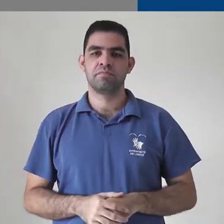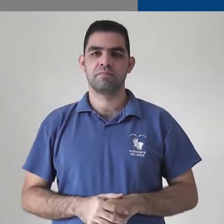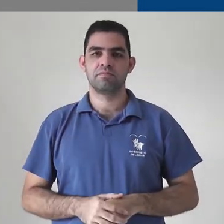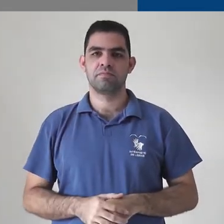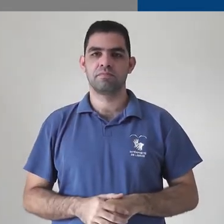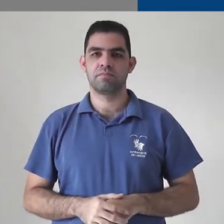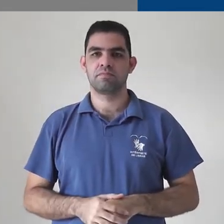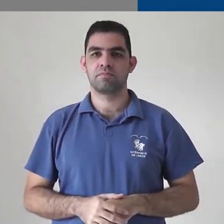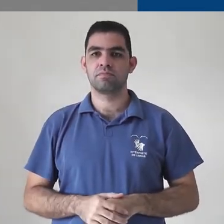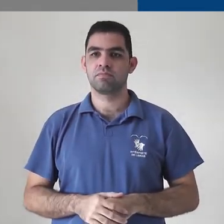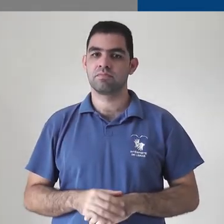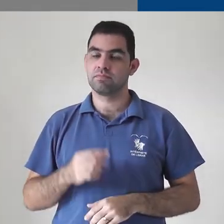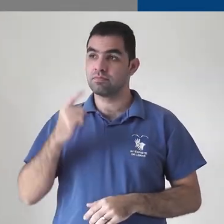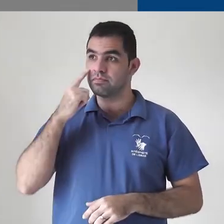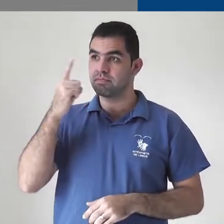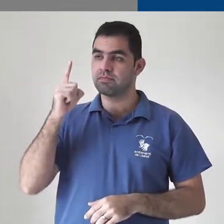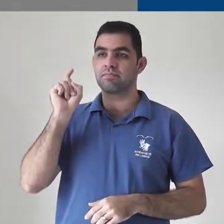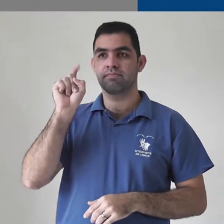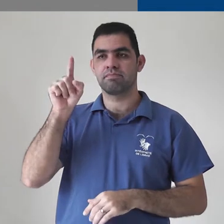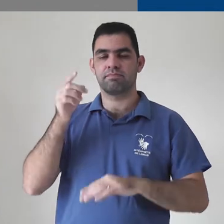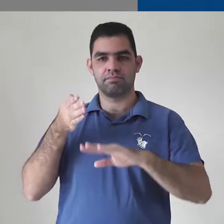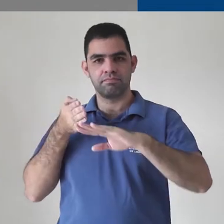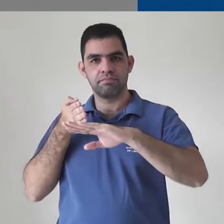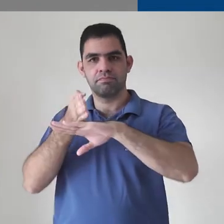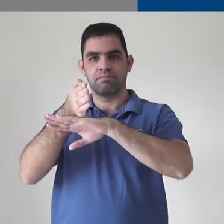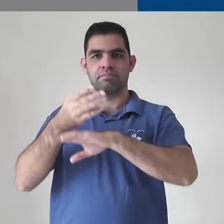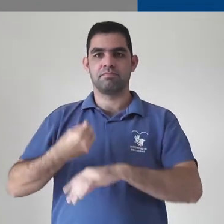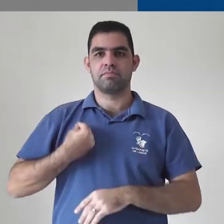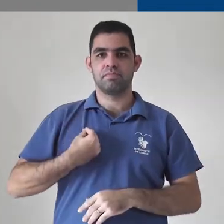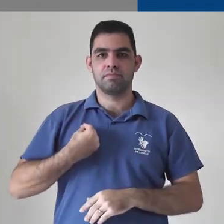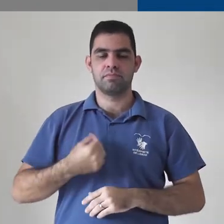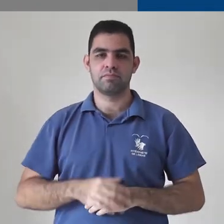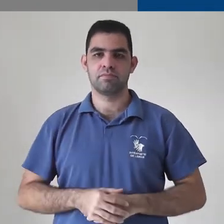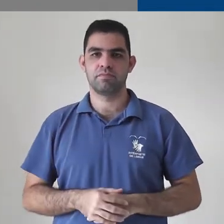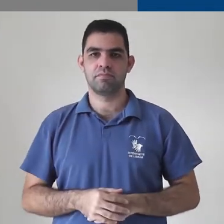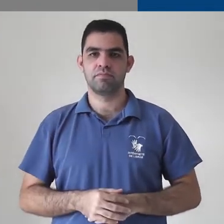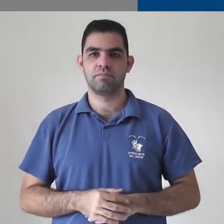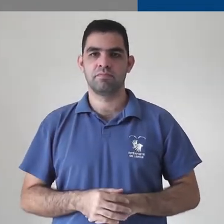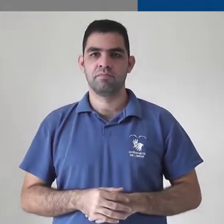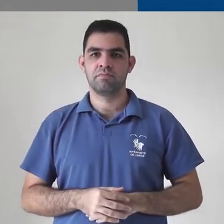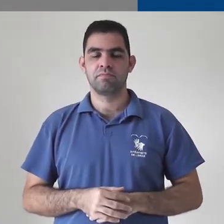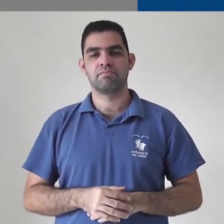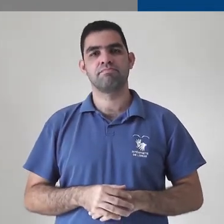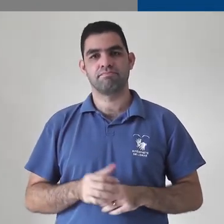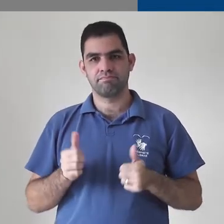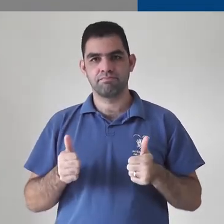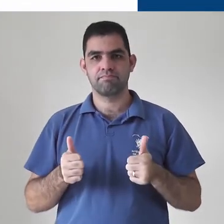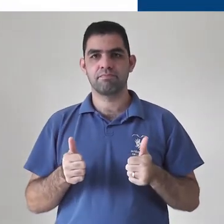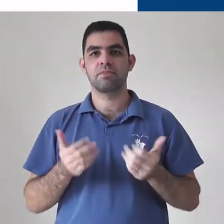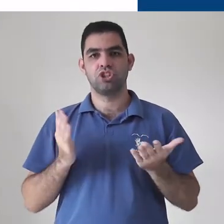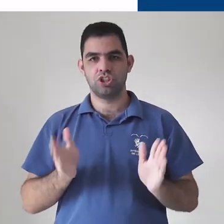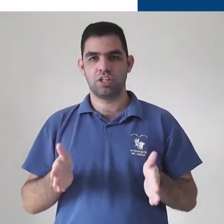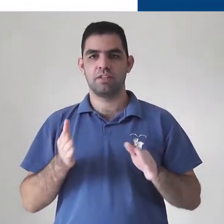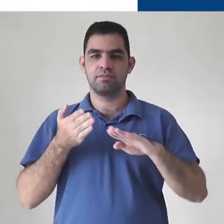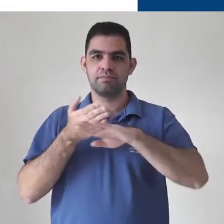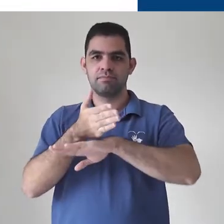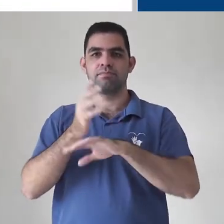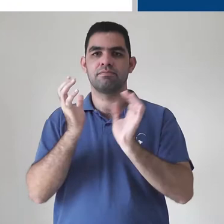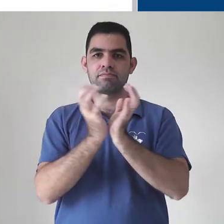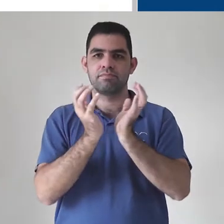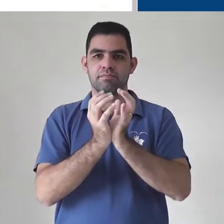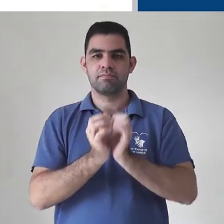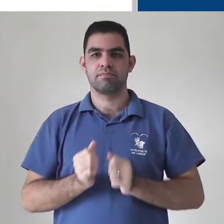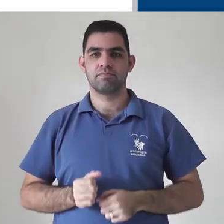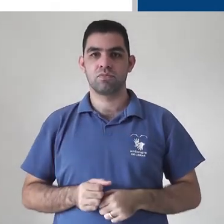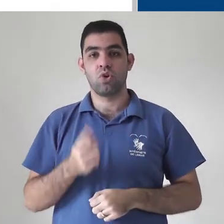Agora você clica em participar no canto inferior direito da janela. Pronto, agora você já está na turma.